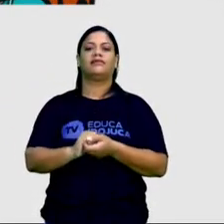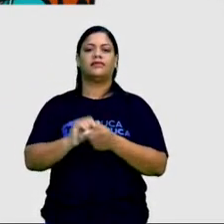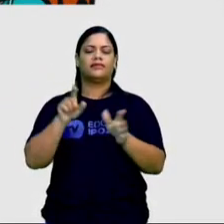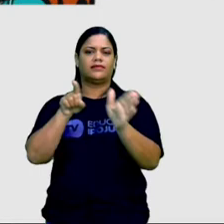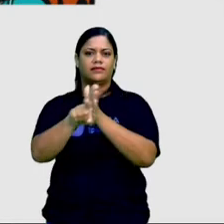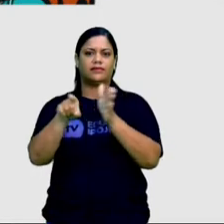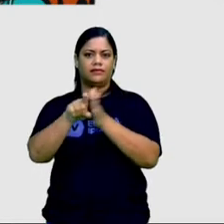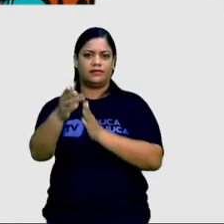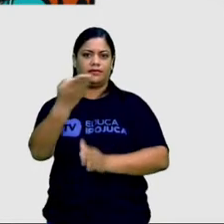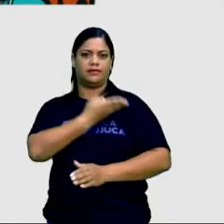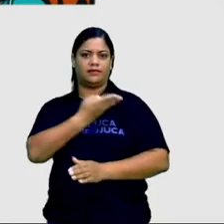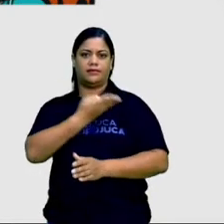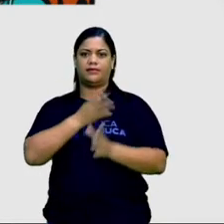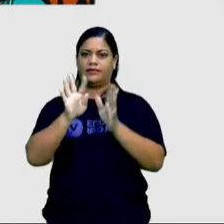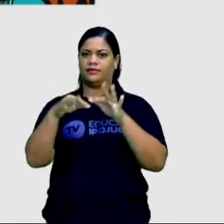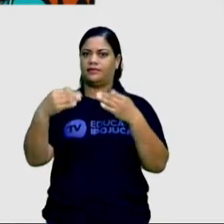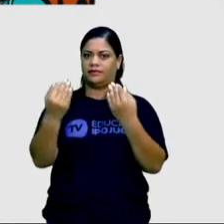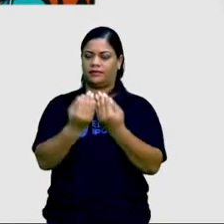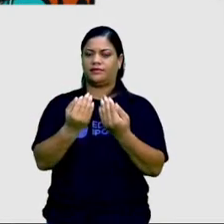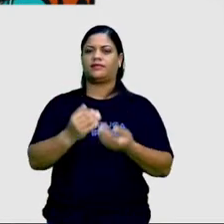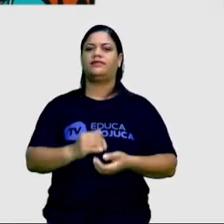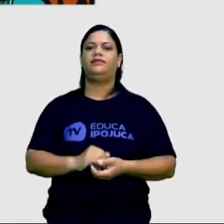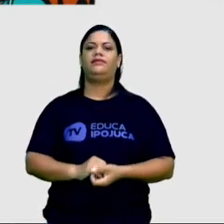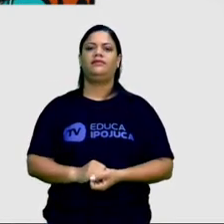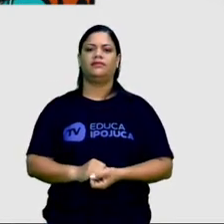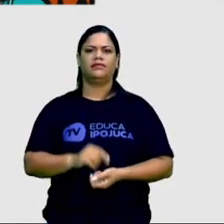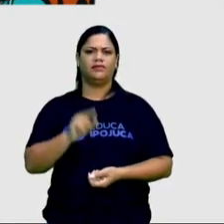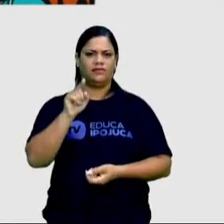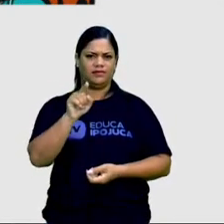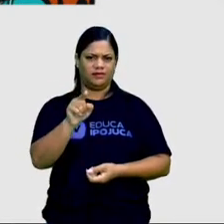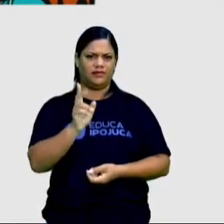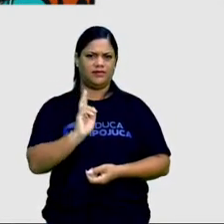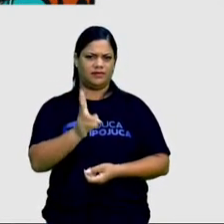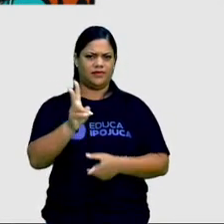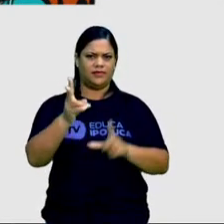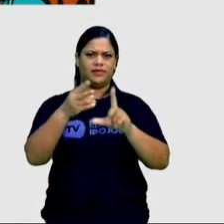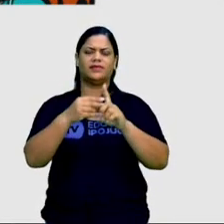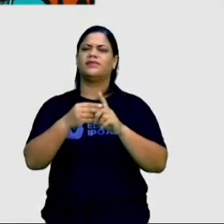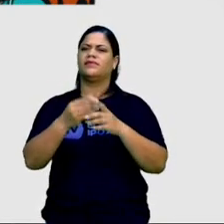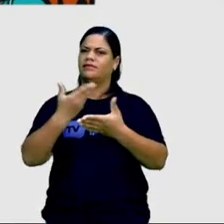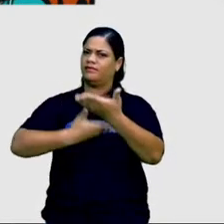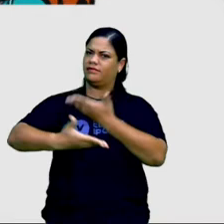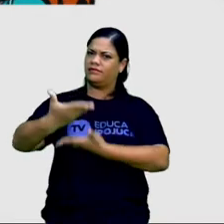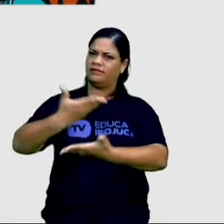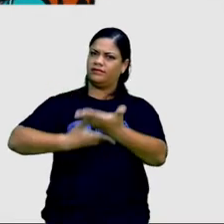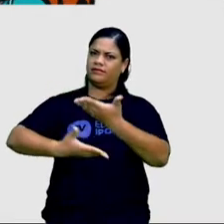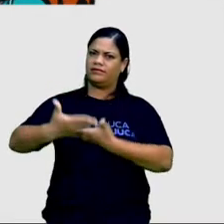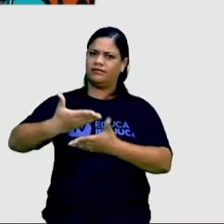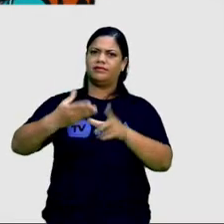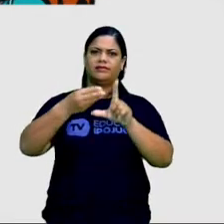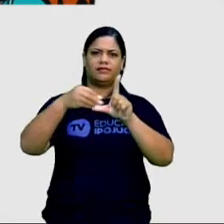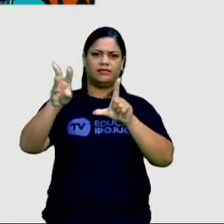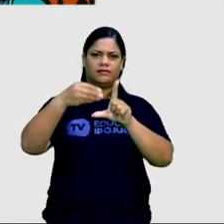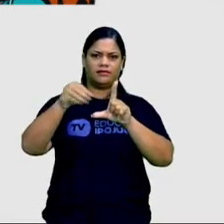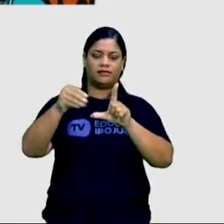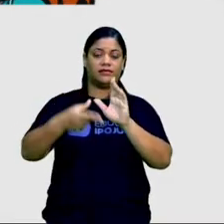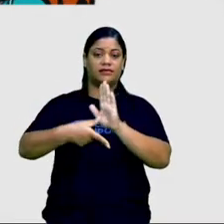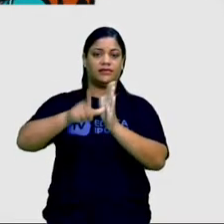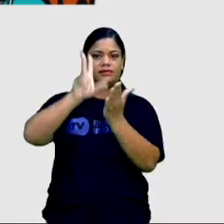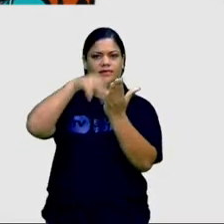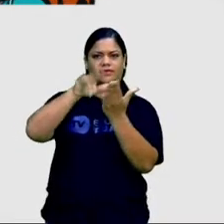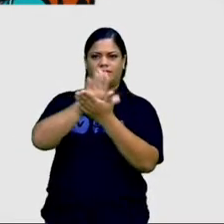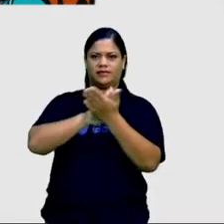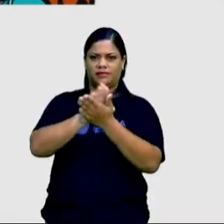para amigos e familiares. Você costuma compartilhar conteúdos recebidos sem checar antes?